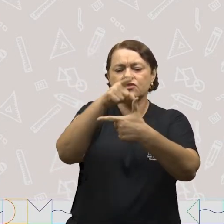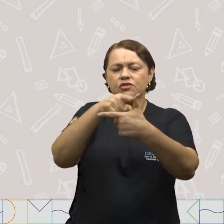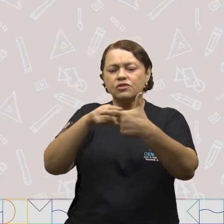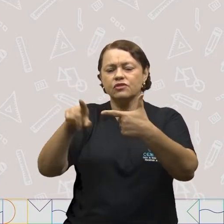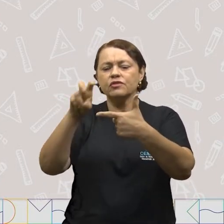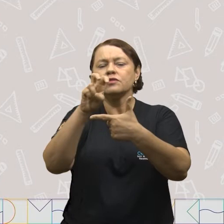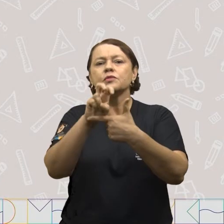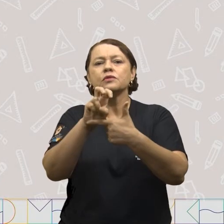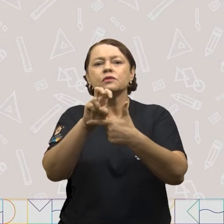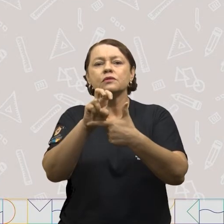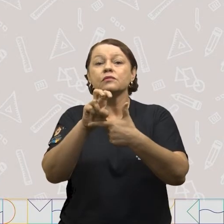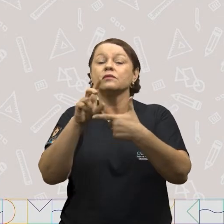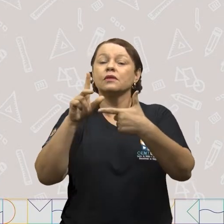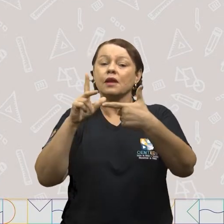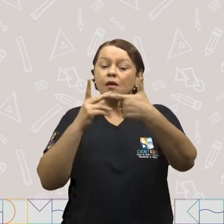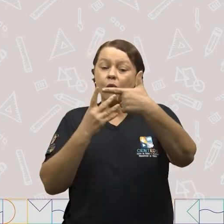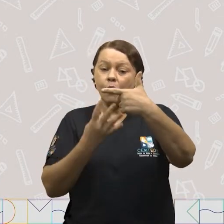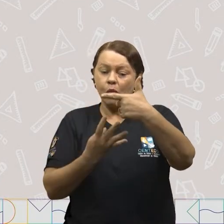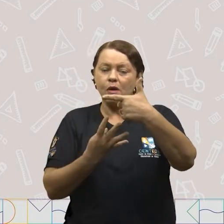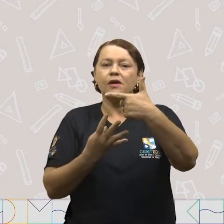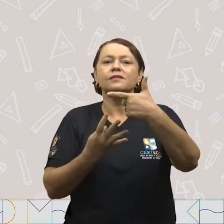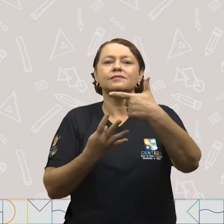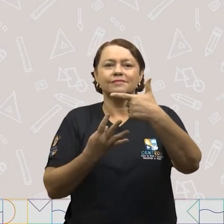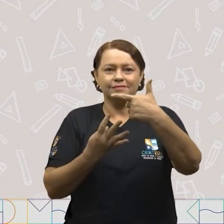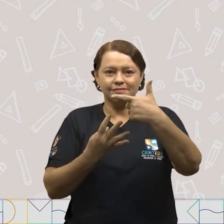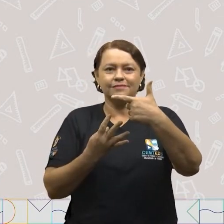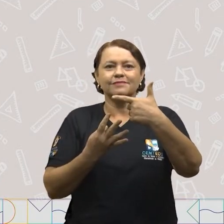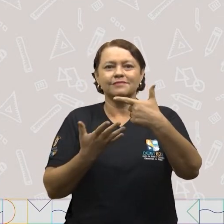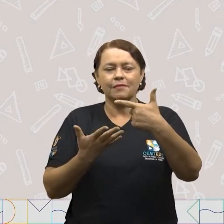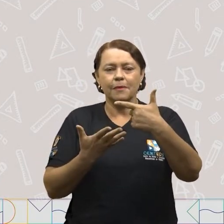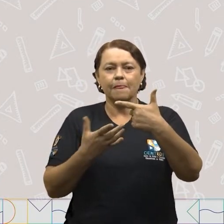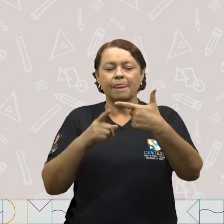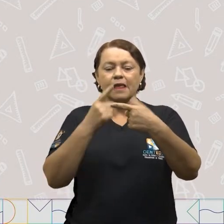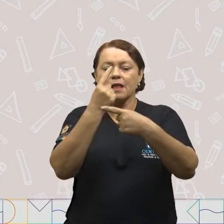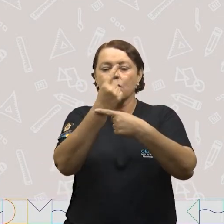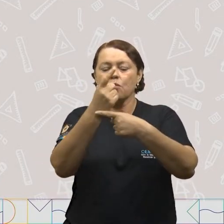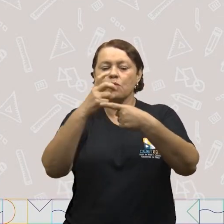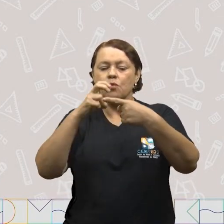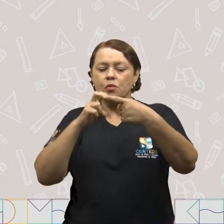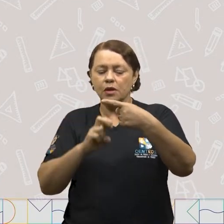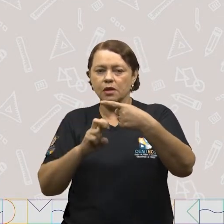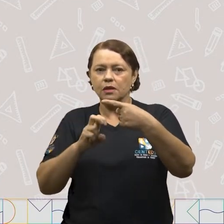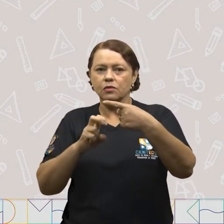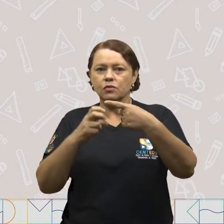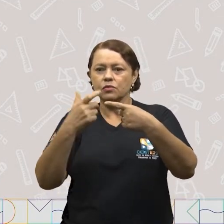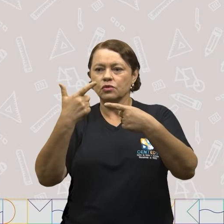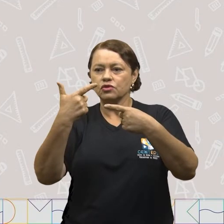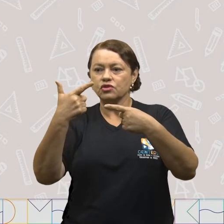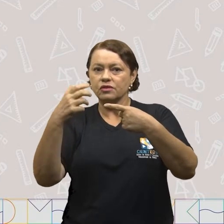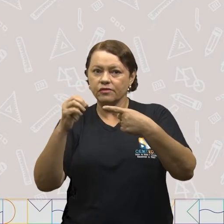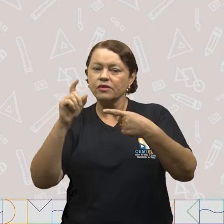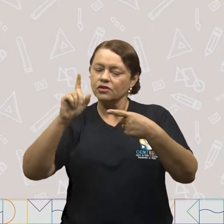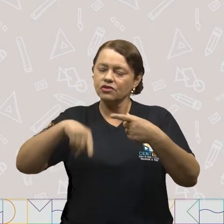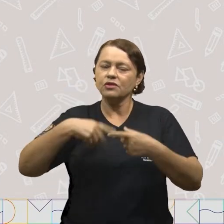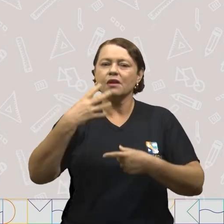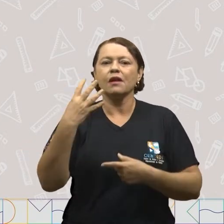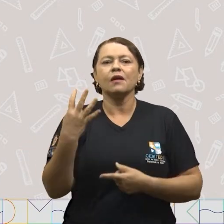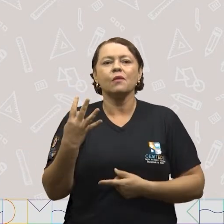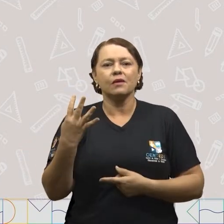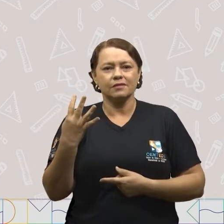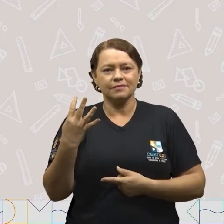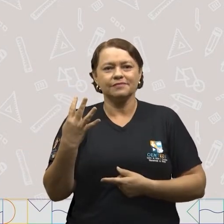É igual a quatro. E a quinta parte de duas dezenas é quatro. Letra C.